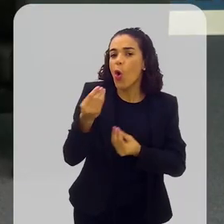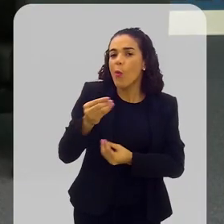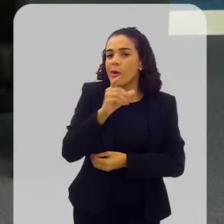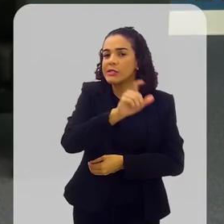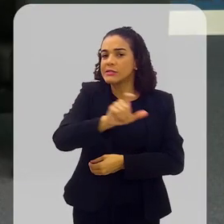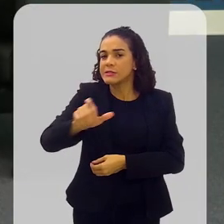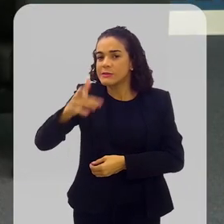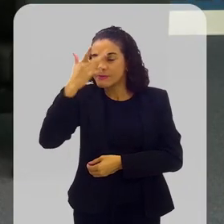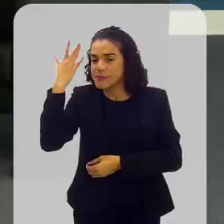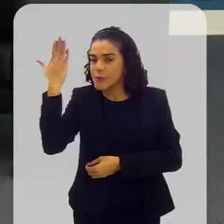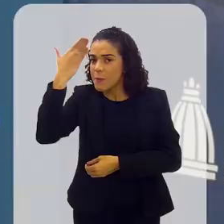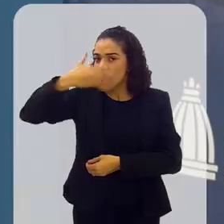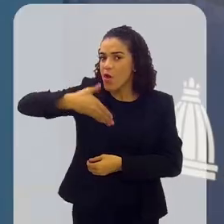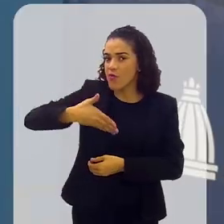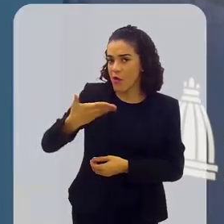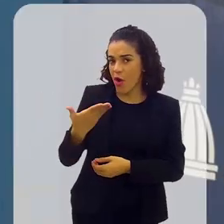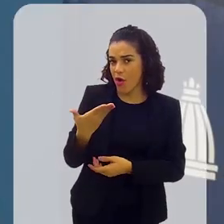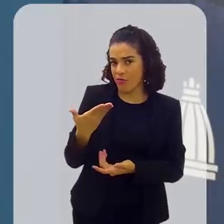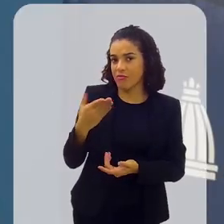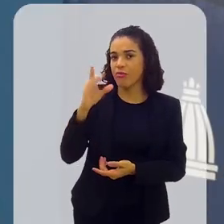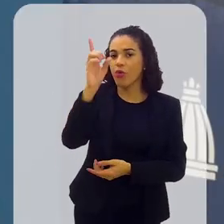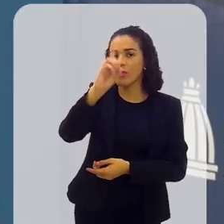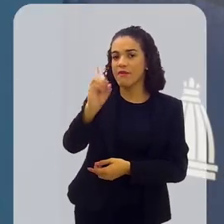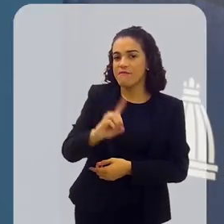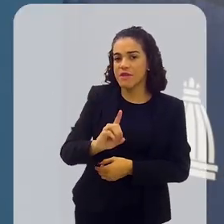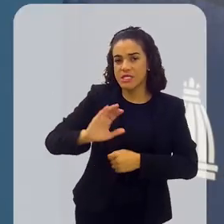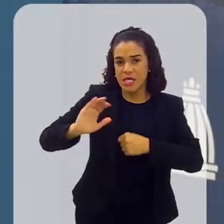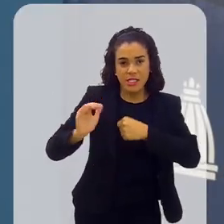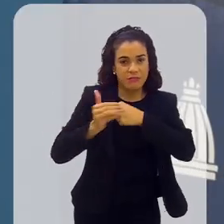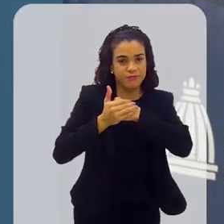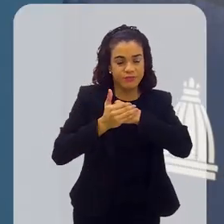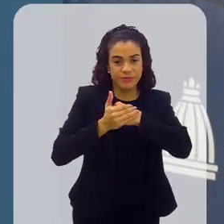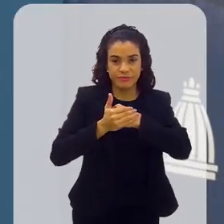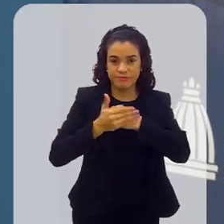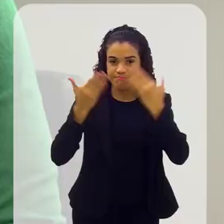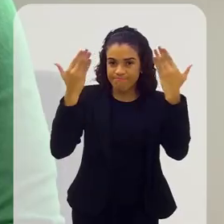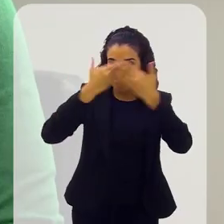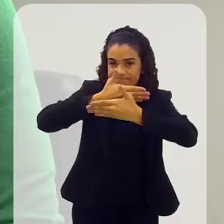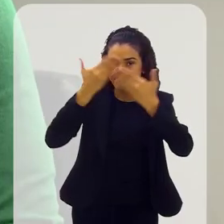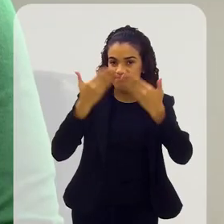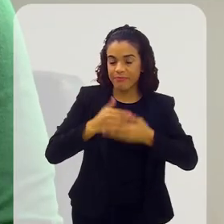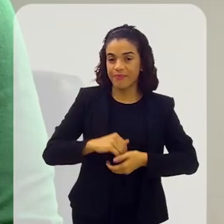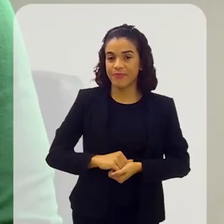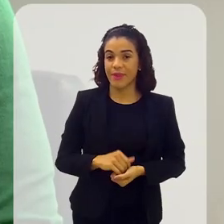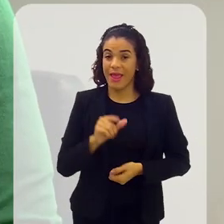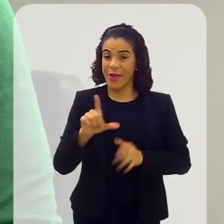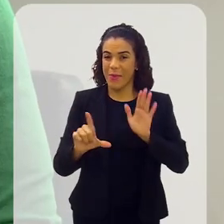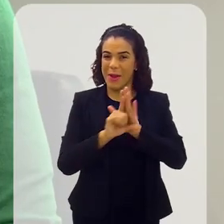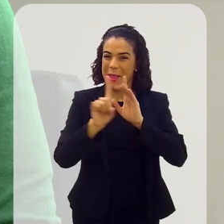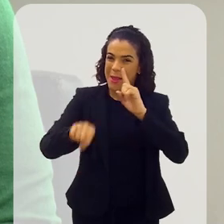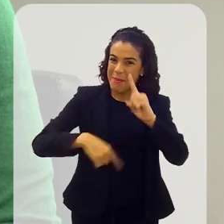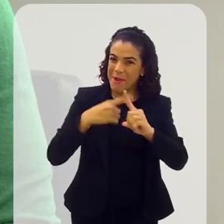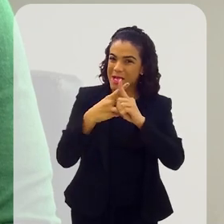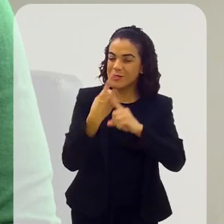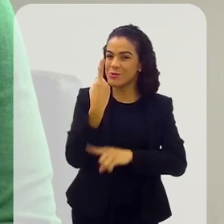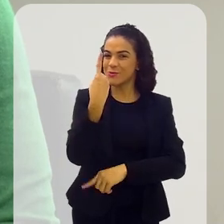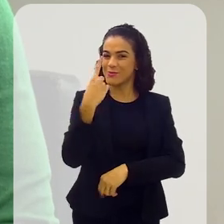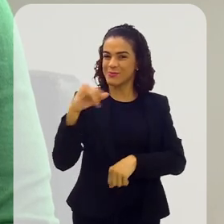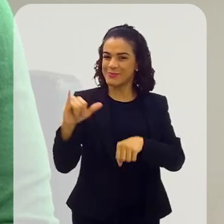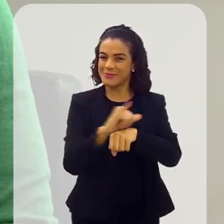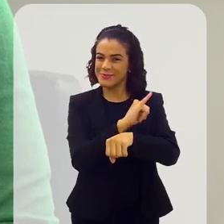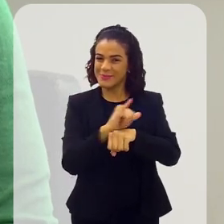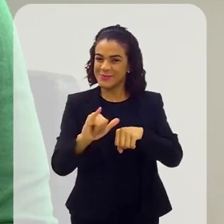comprovam que são pessoas com deficiências ocultas? Bom, essa lei é mais um